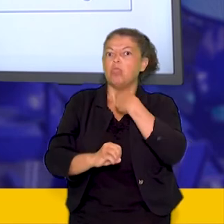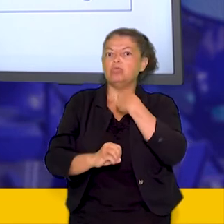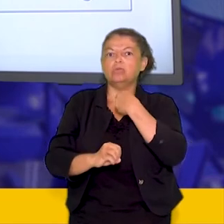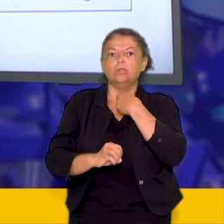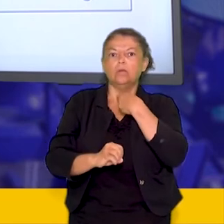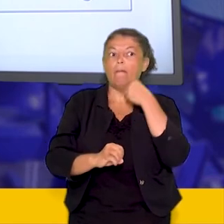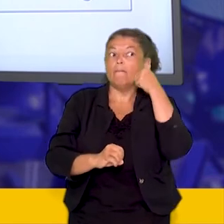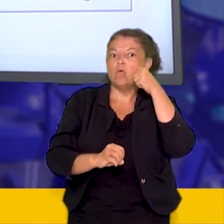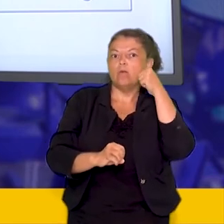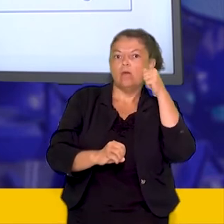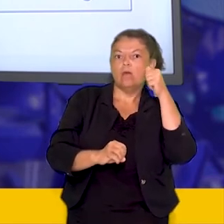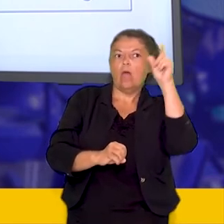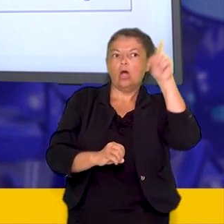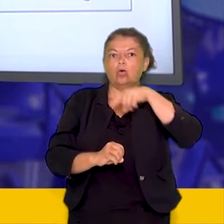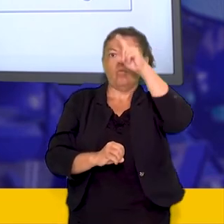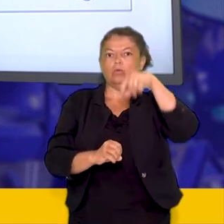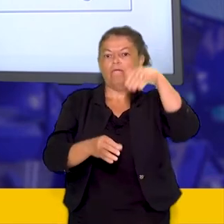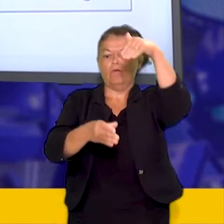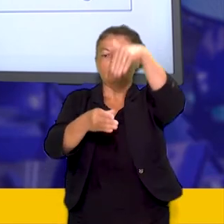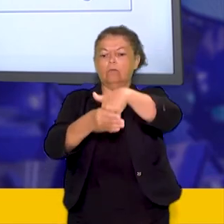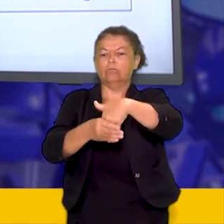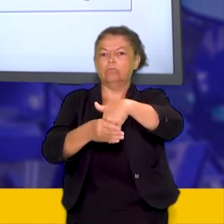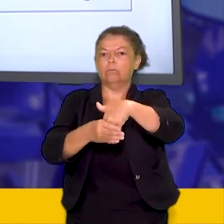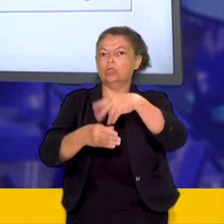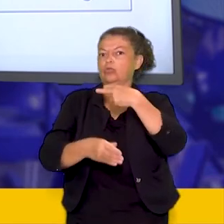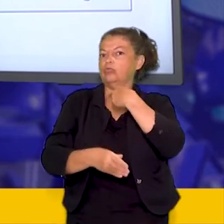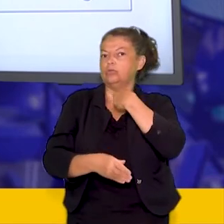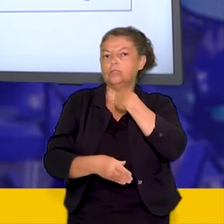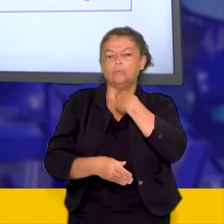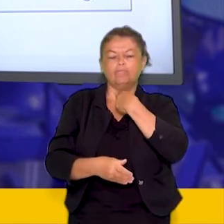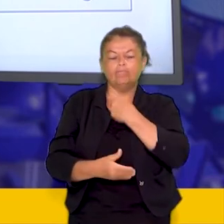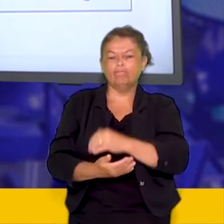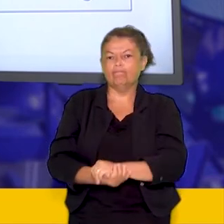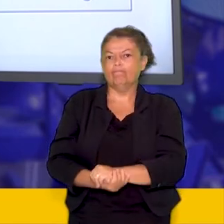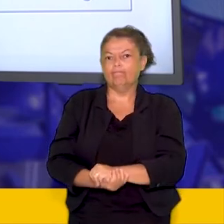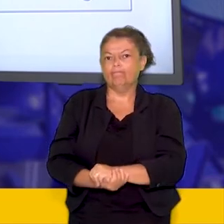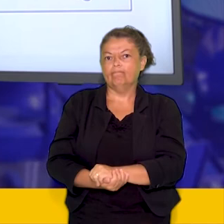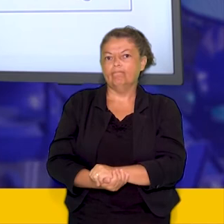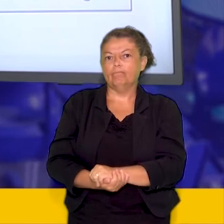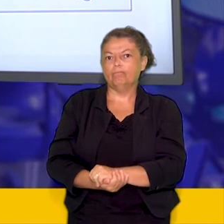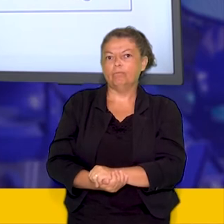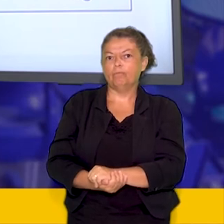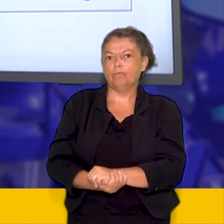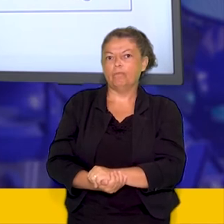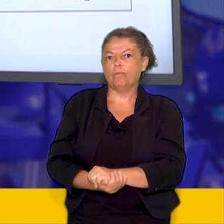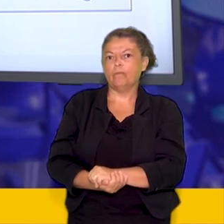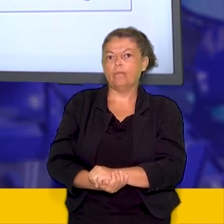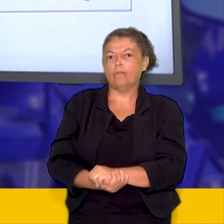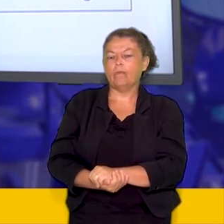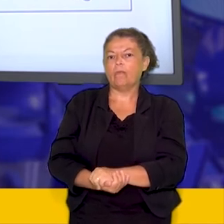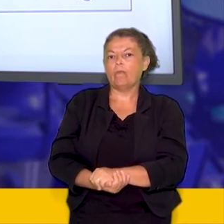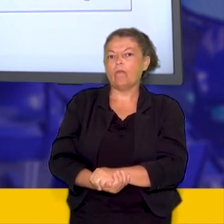constituição de 1891 e vemos aqui